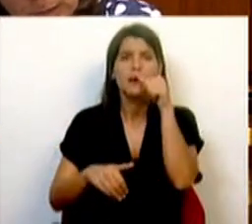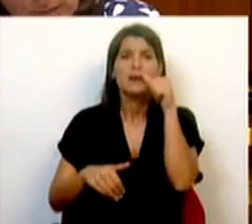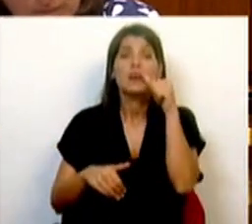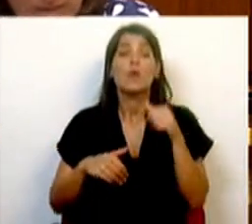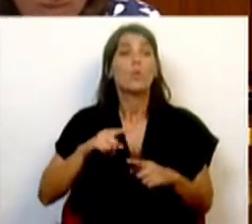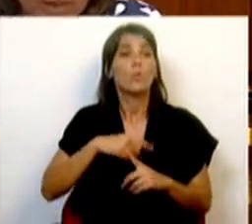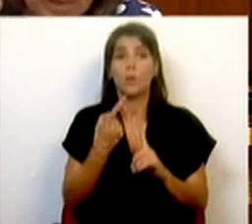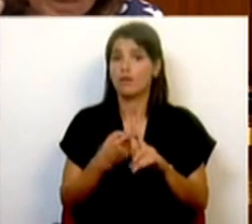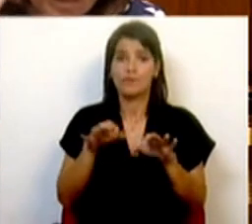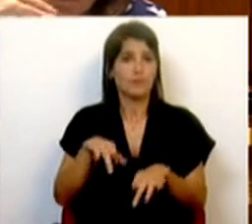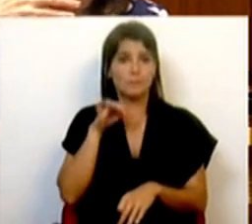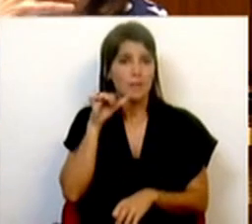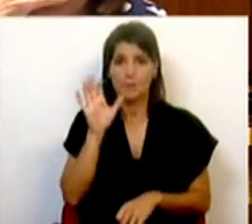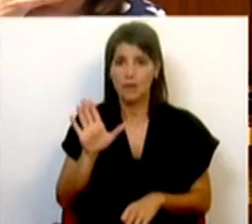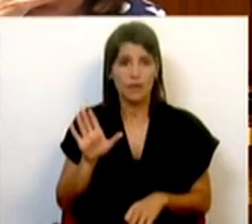acabou.